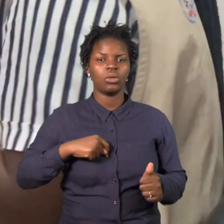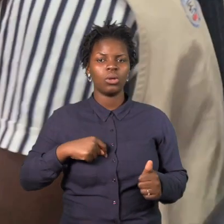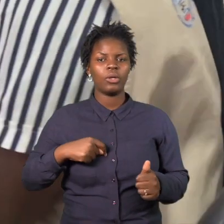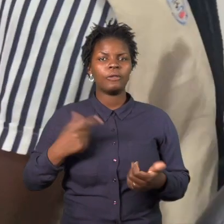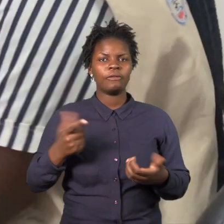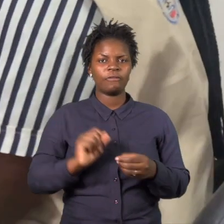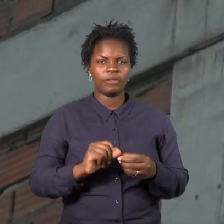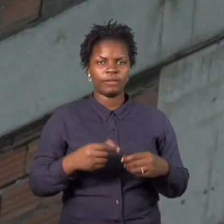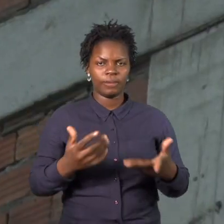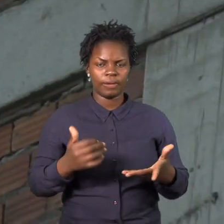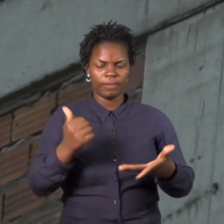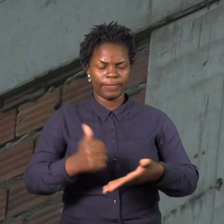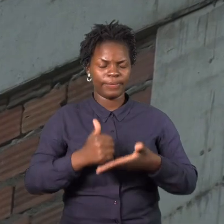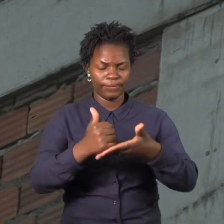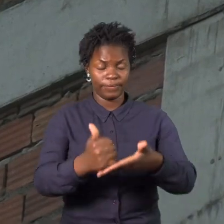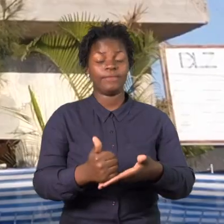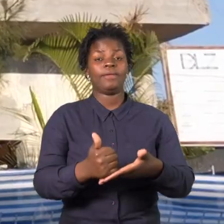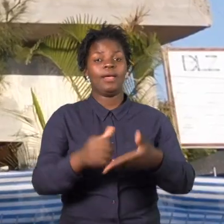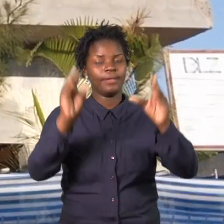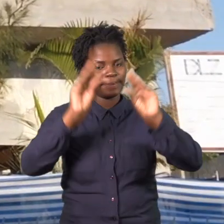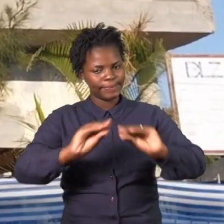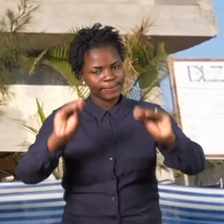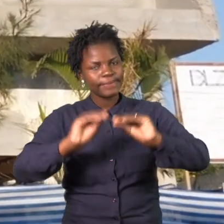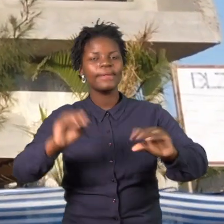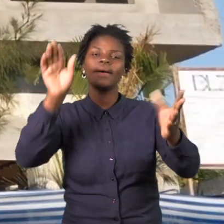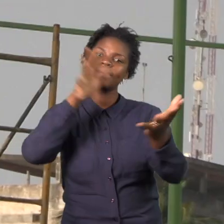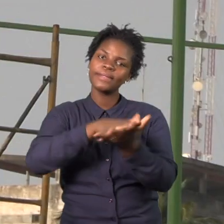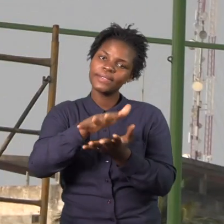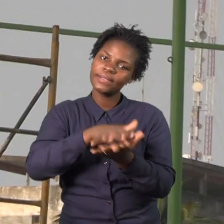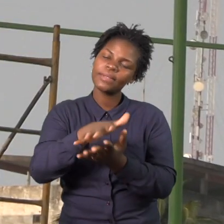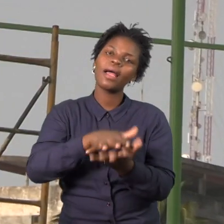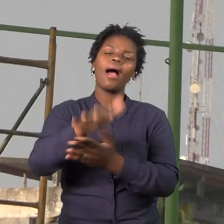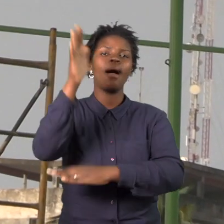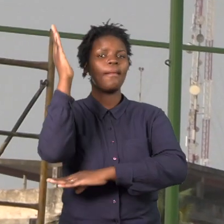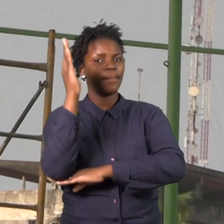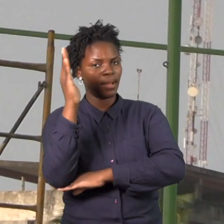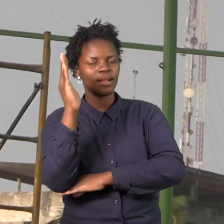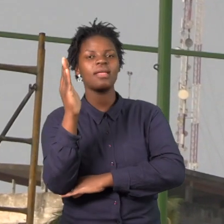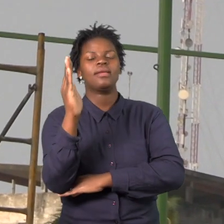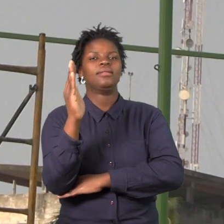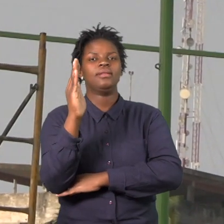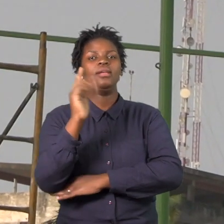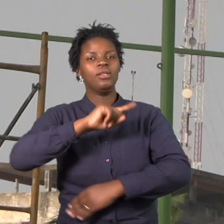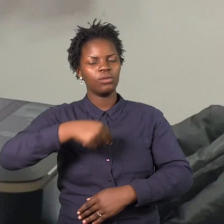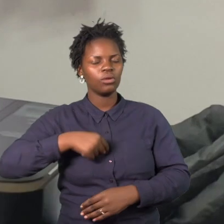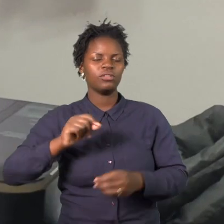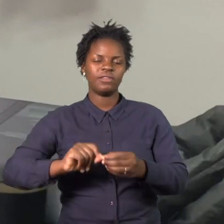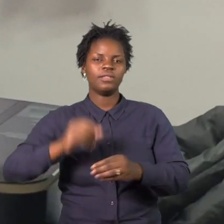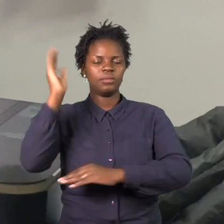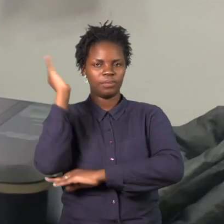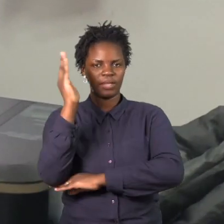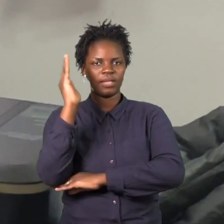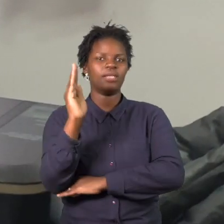posicionamento da inspeção face a empresas onde trabalhadores exercem suas funções sem equipamentos de proteção individual, Paulina Murtol